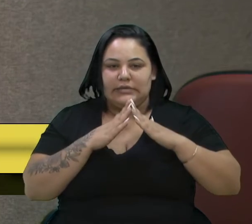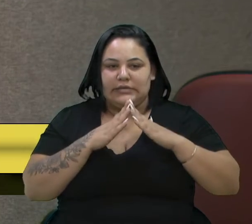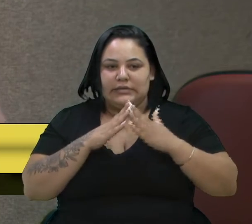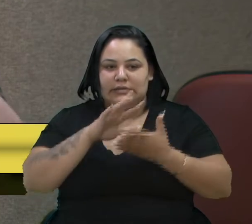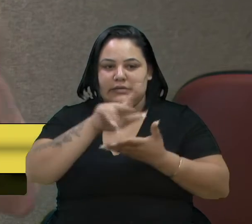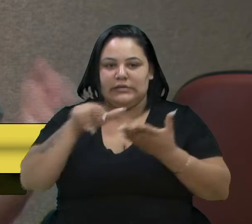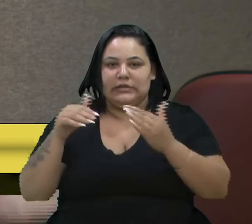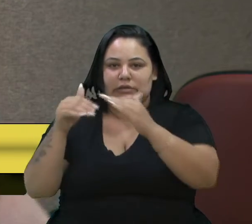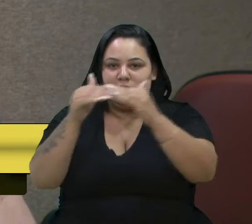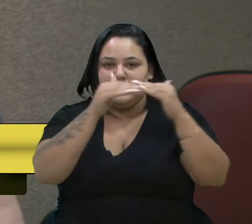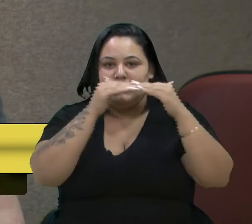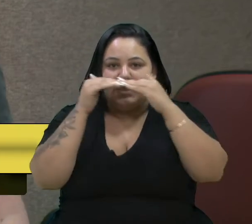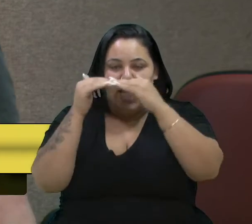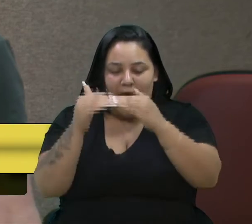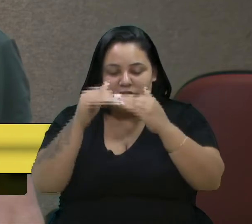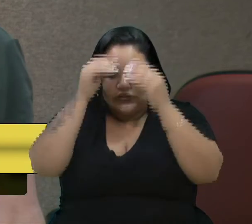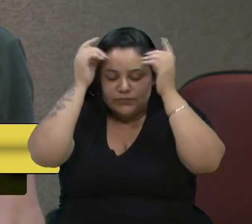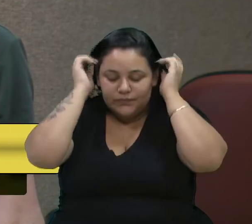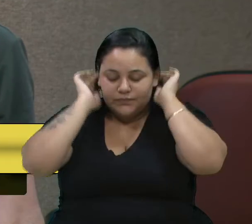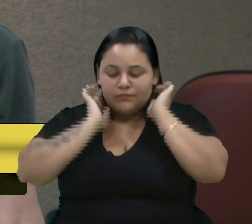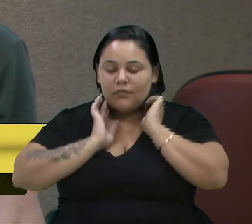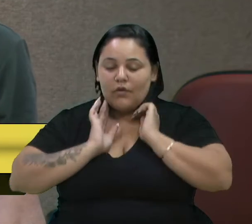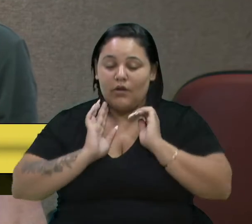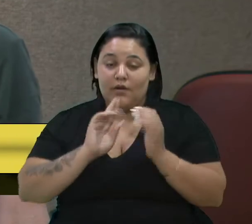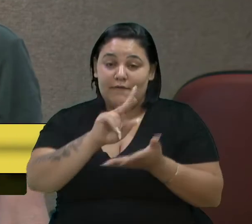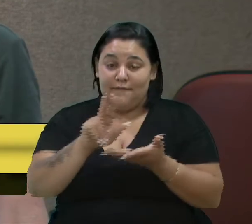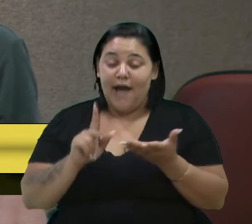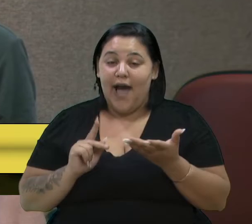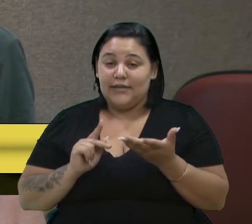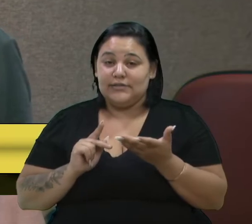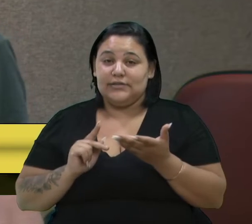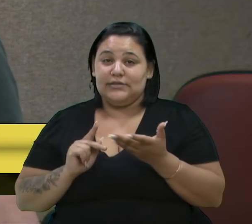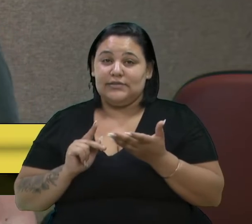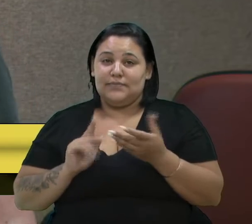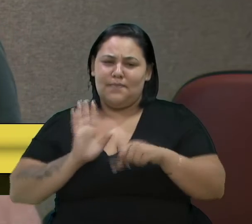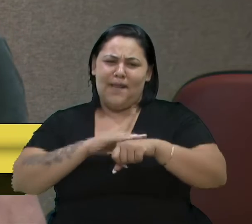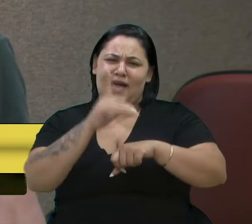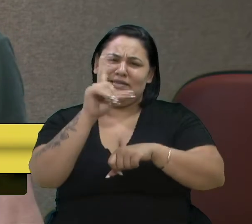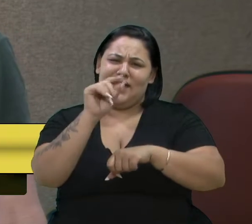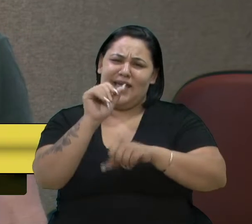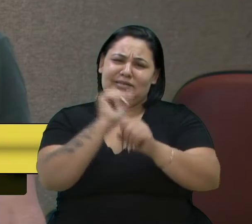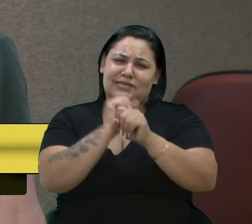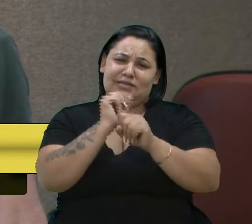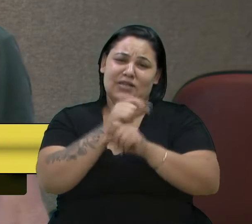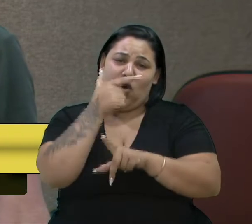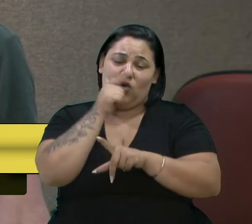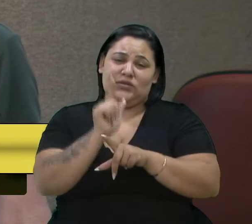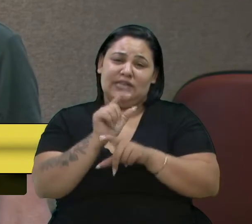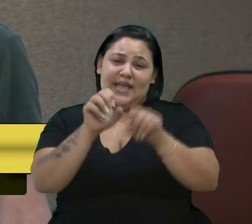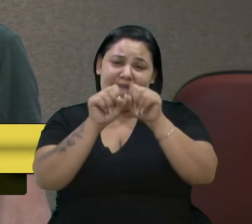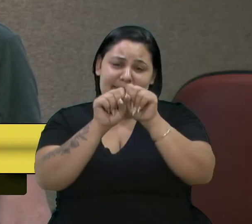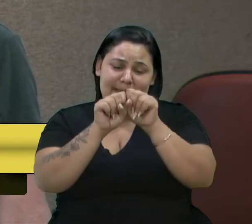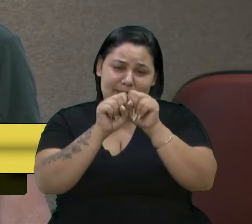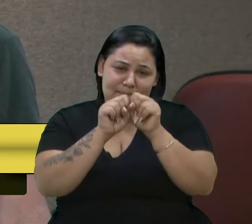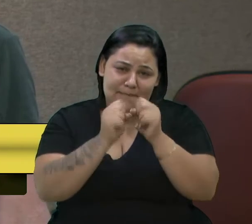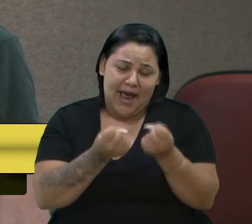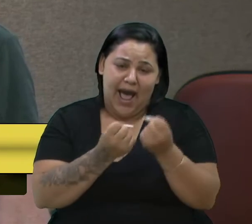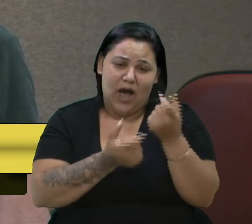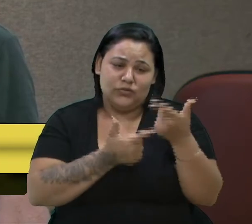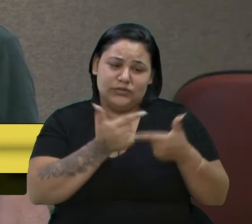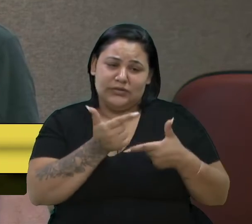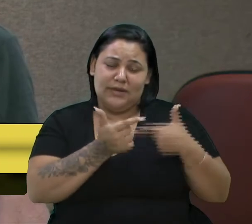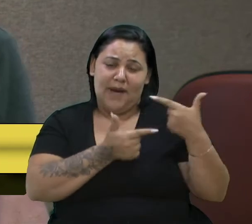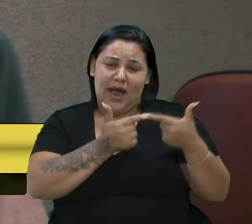medida tão difícil que foi, por diversas, mais de década, que não se conseguia quebrar o monopólio do serviço funerário.